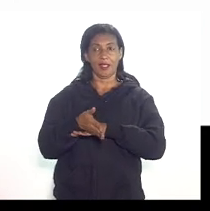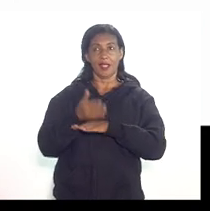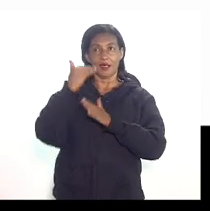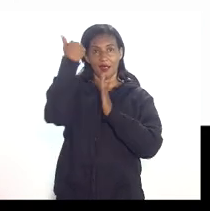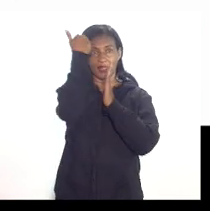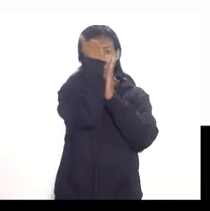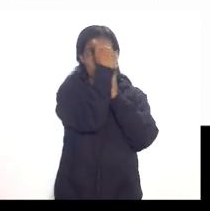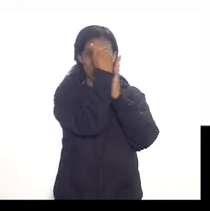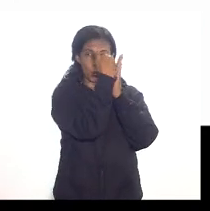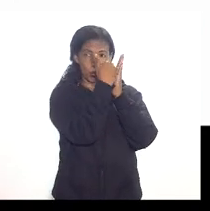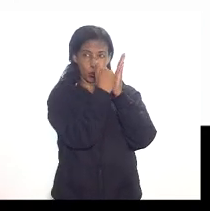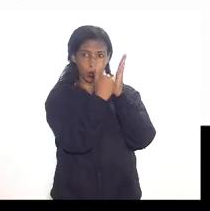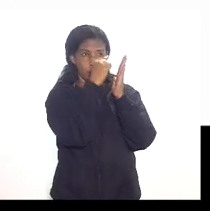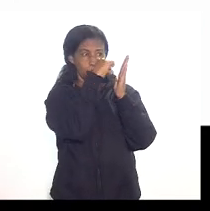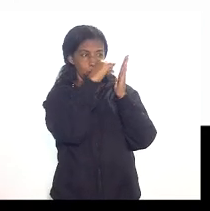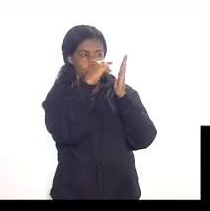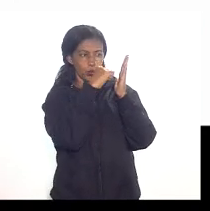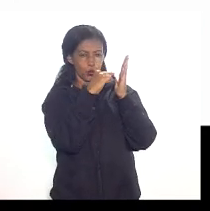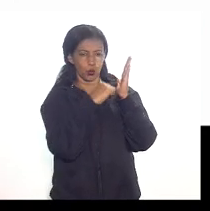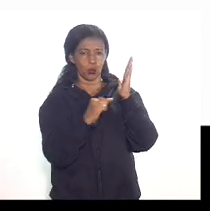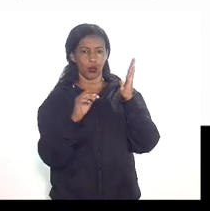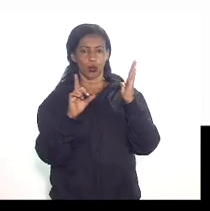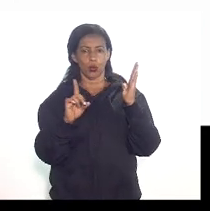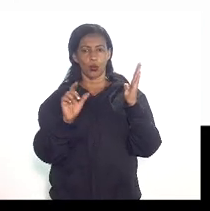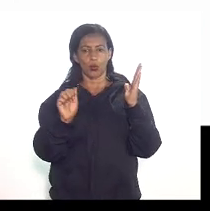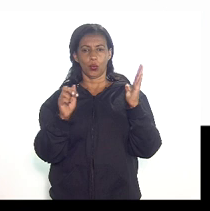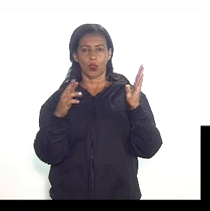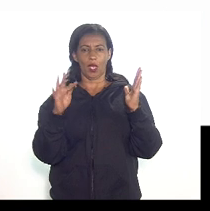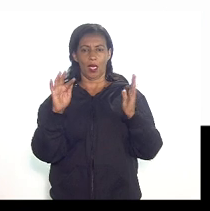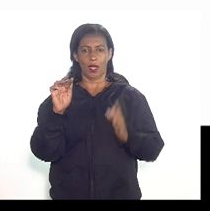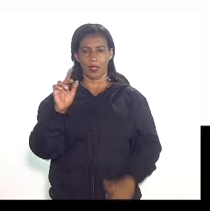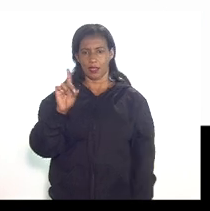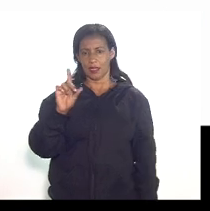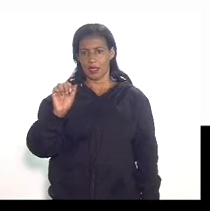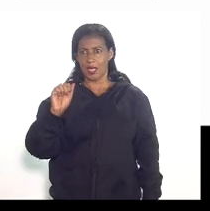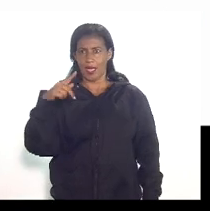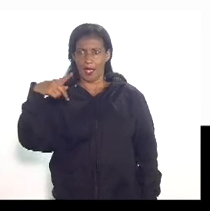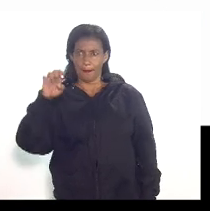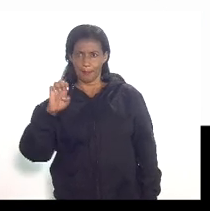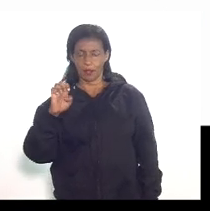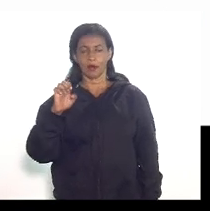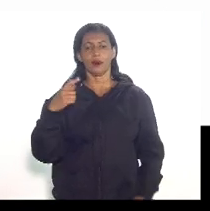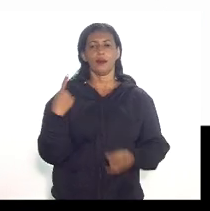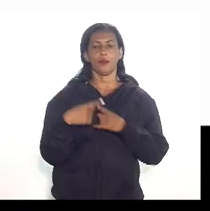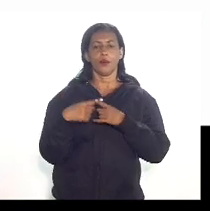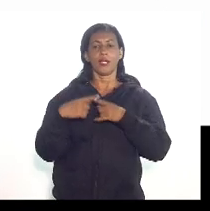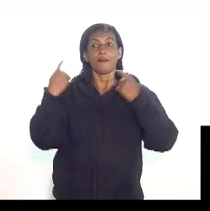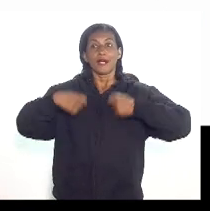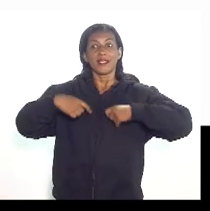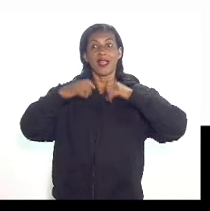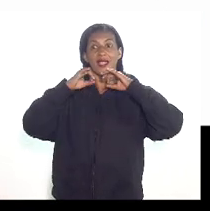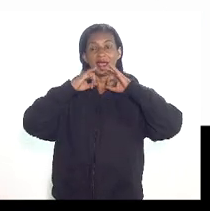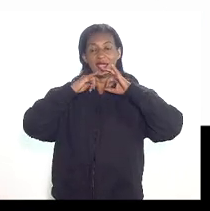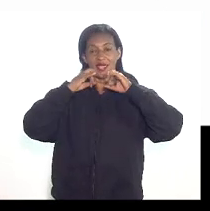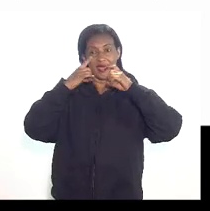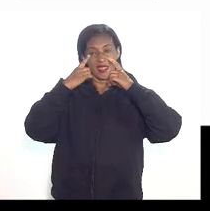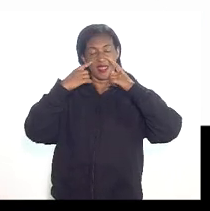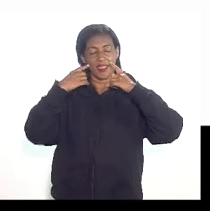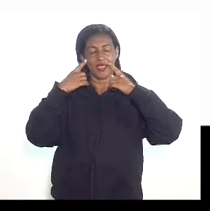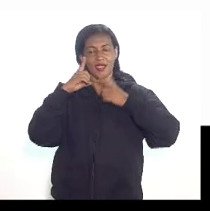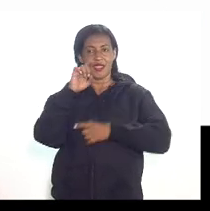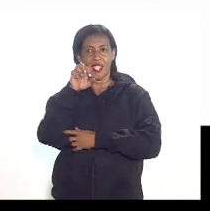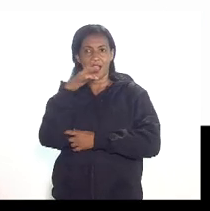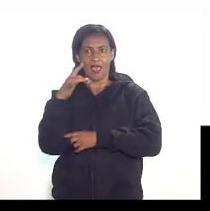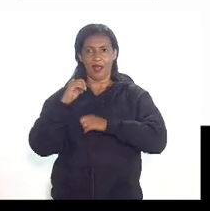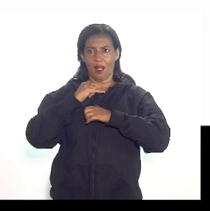itens do DAP que são os itens em que eles podem declarar com base no valor total deduzido aqui